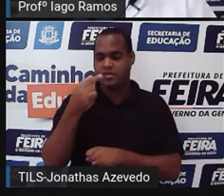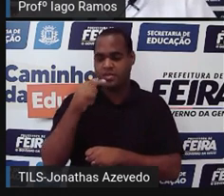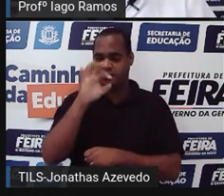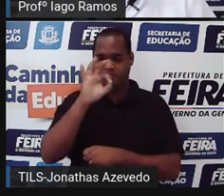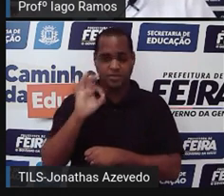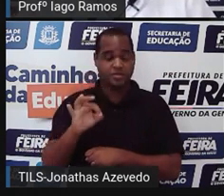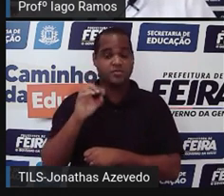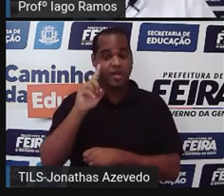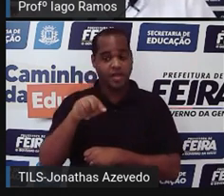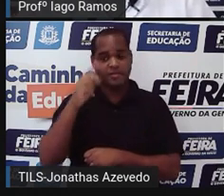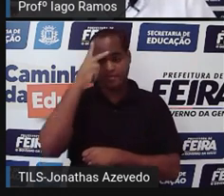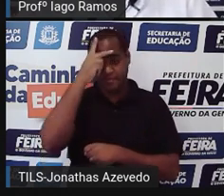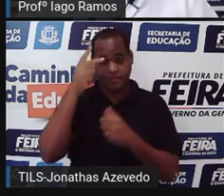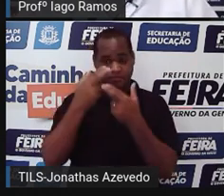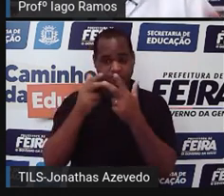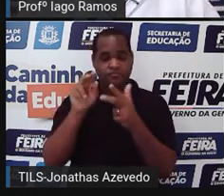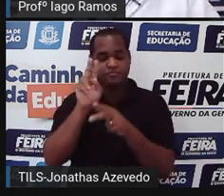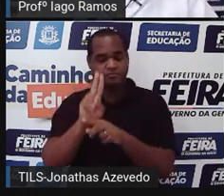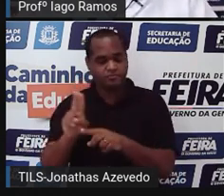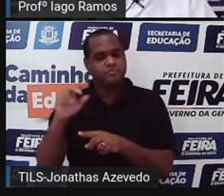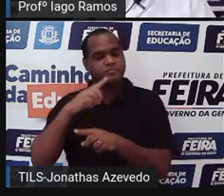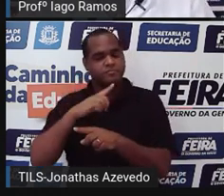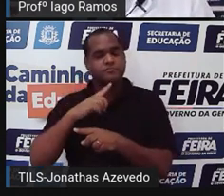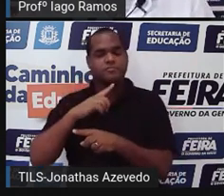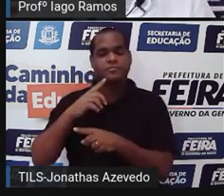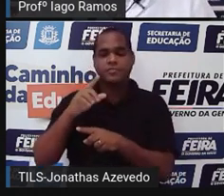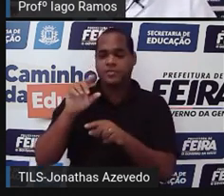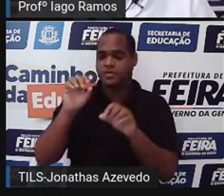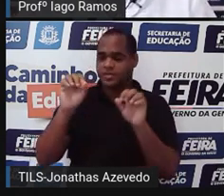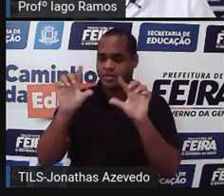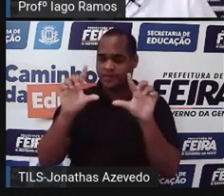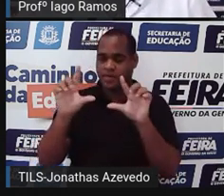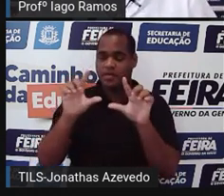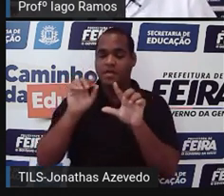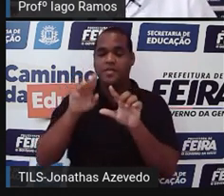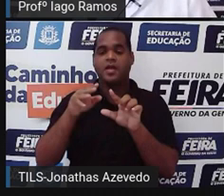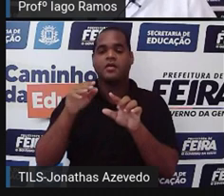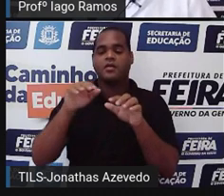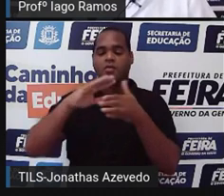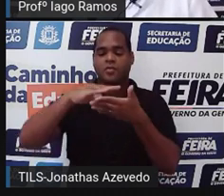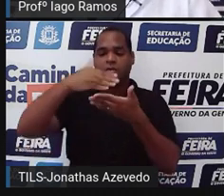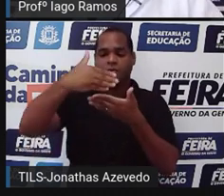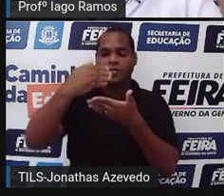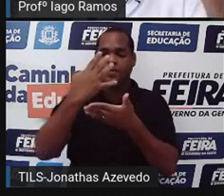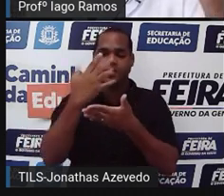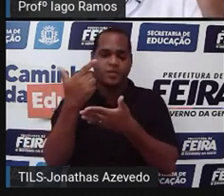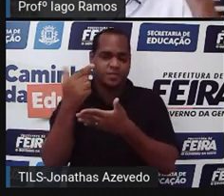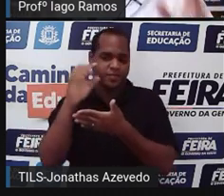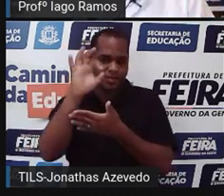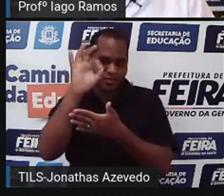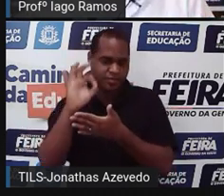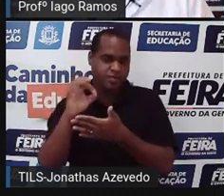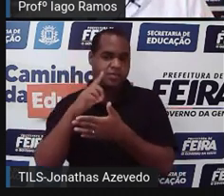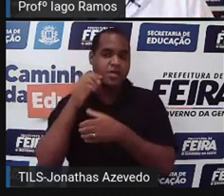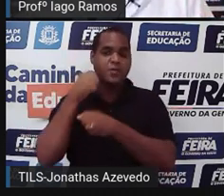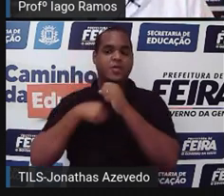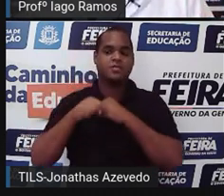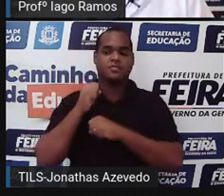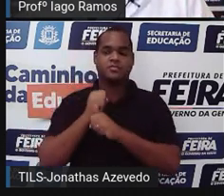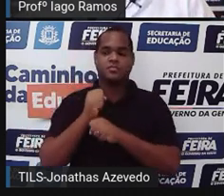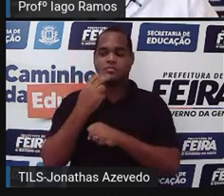das pessoas usaram a TV, já o computador, 42%. Então, se a gente olhar para o ano de 2019,